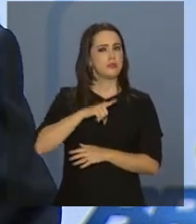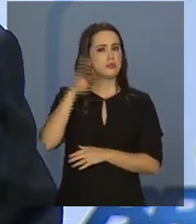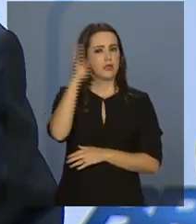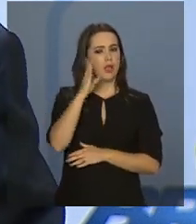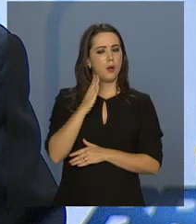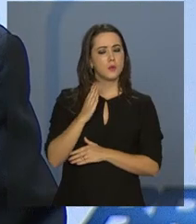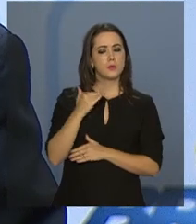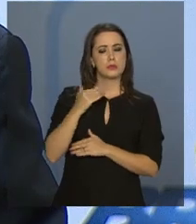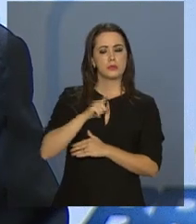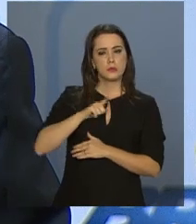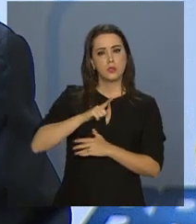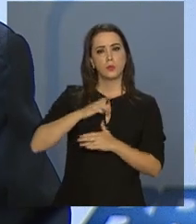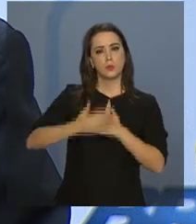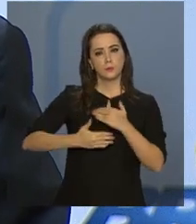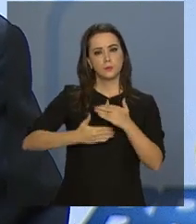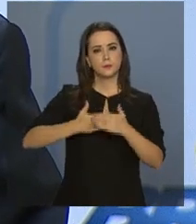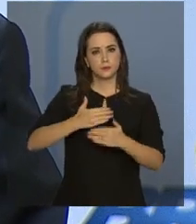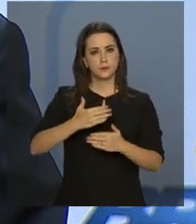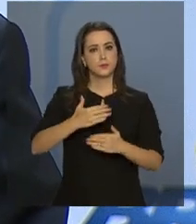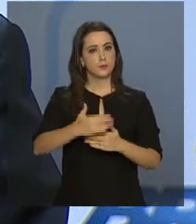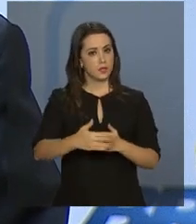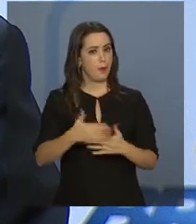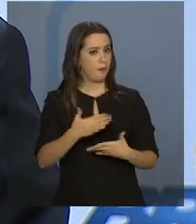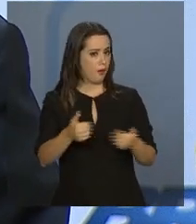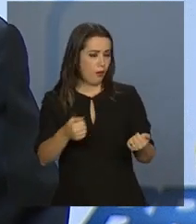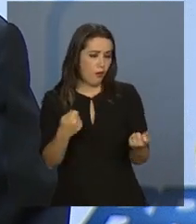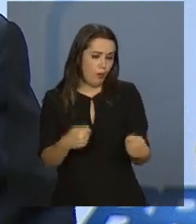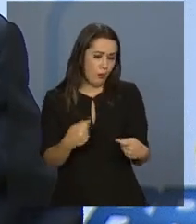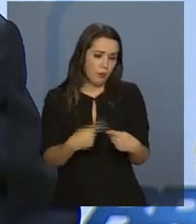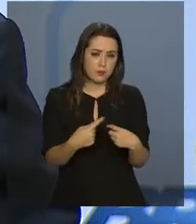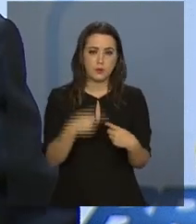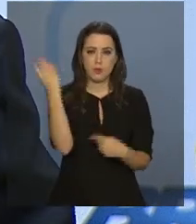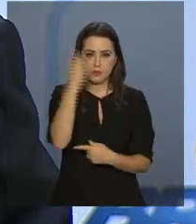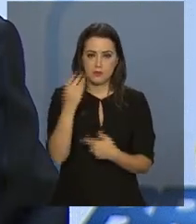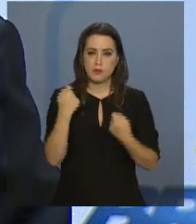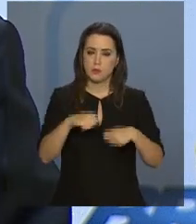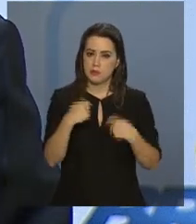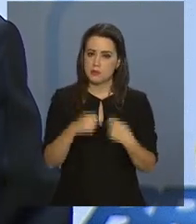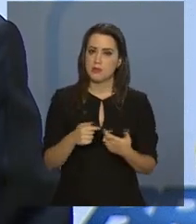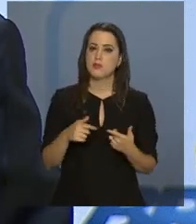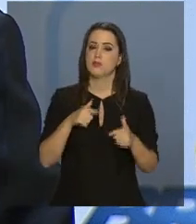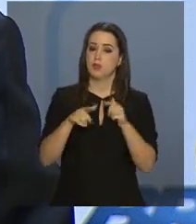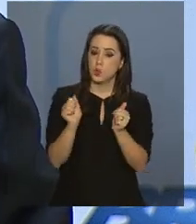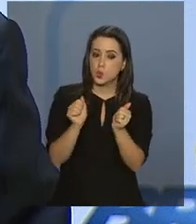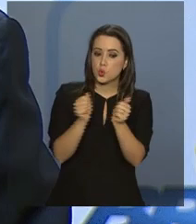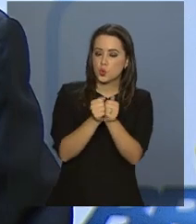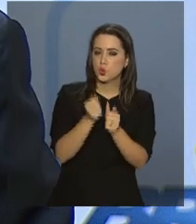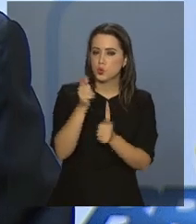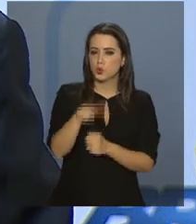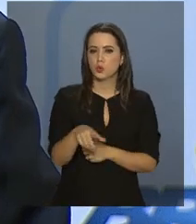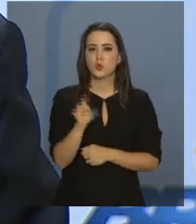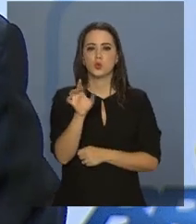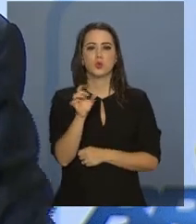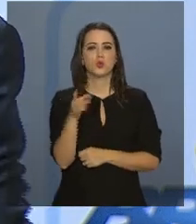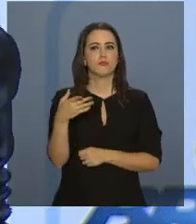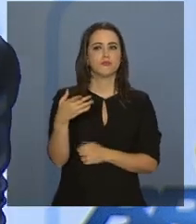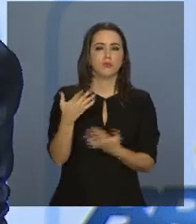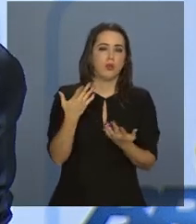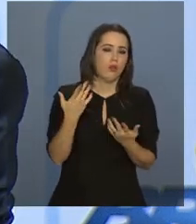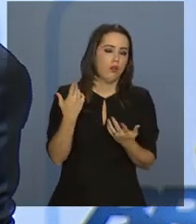dessa natureza. Acho que o Brasil tem que ser o protagonista. Não podemos deixar isso passar